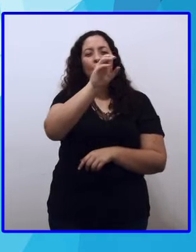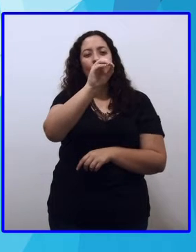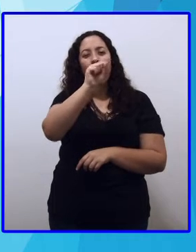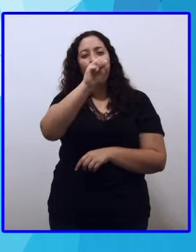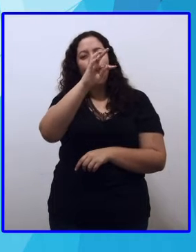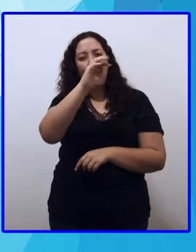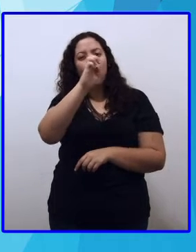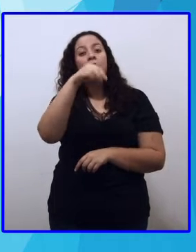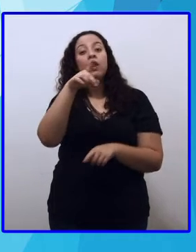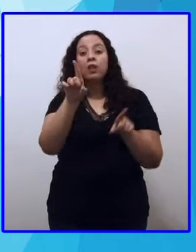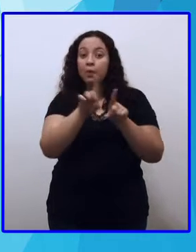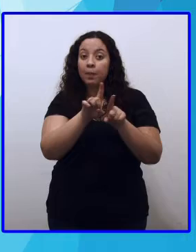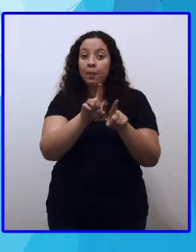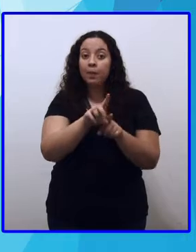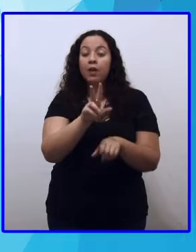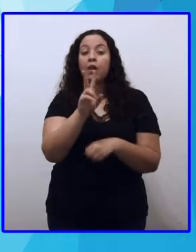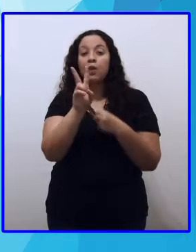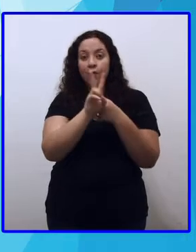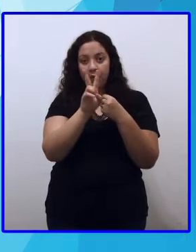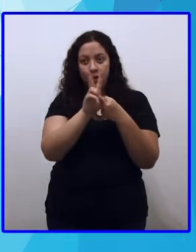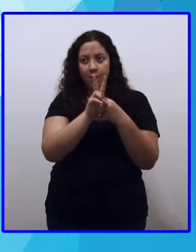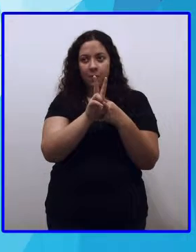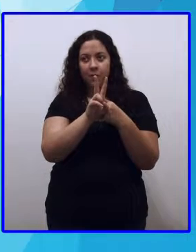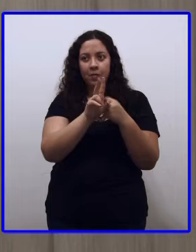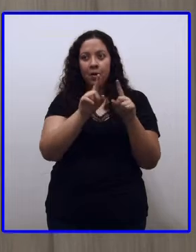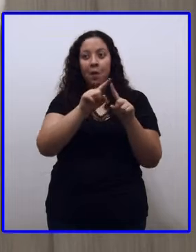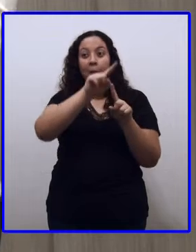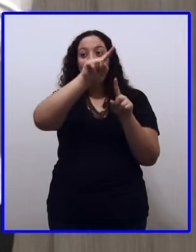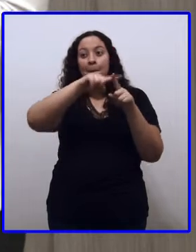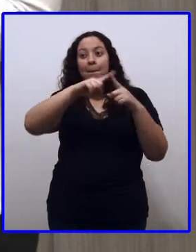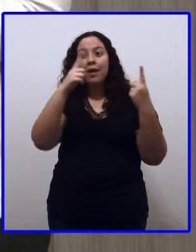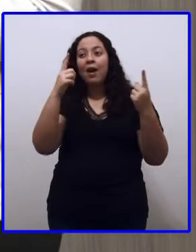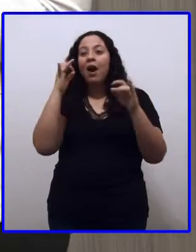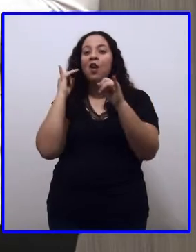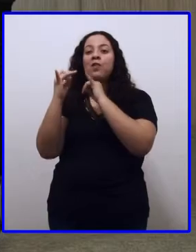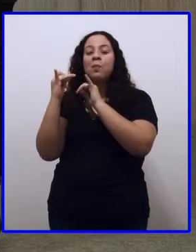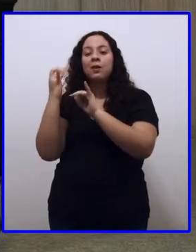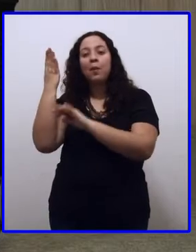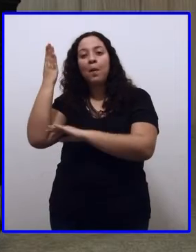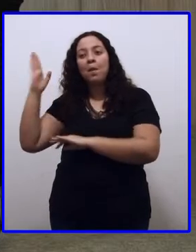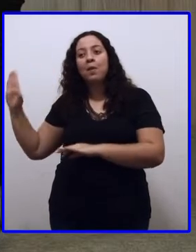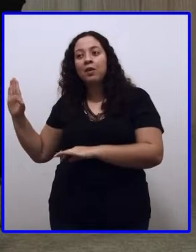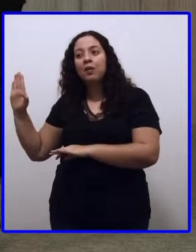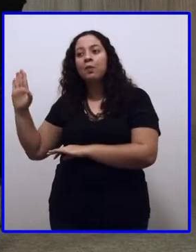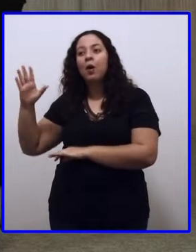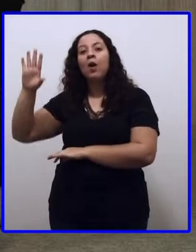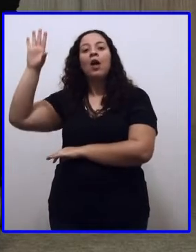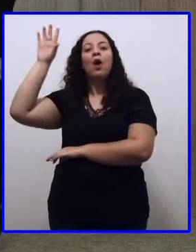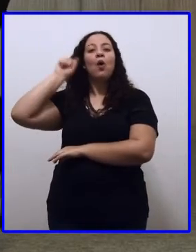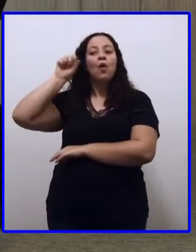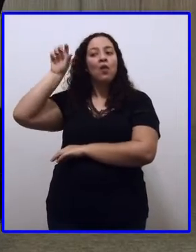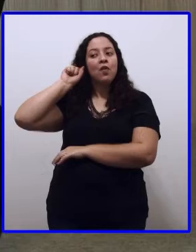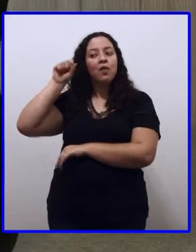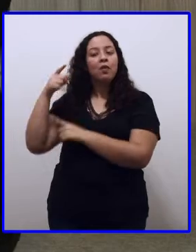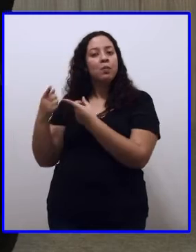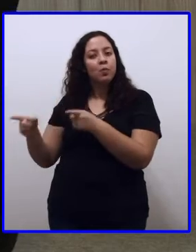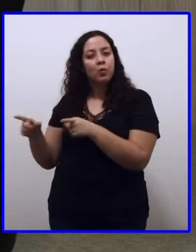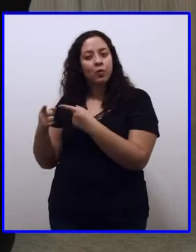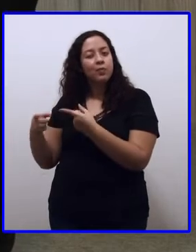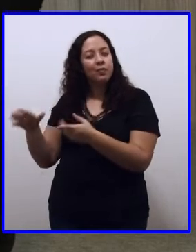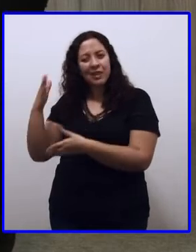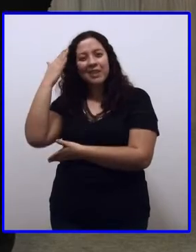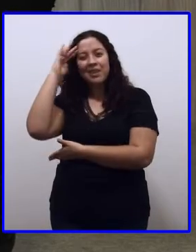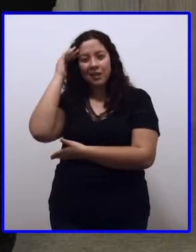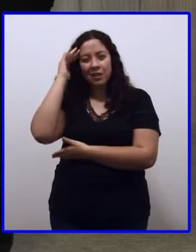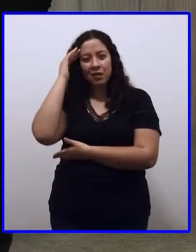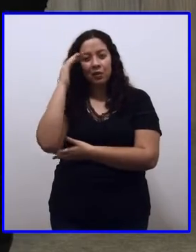o verbo ouvir, que é o principal. Sim, porque qual o movimento que ele está fazendo? Ouvindo, né? Ouvindo a música, é aquela